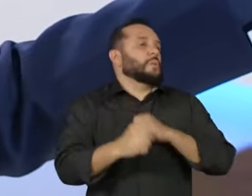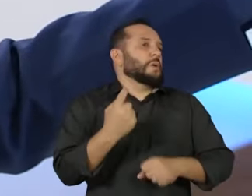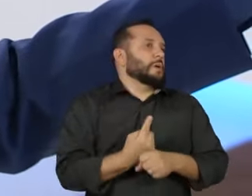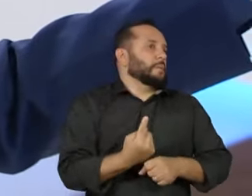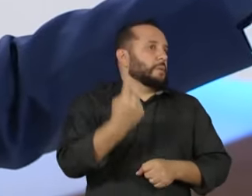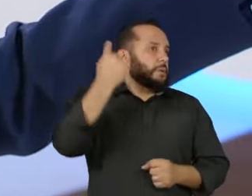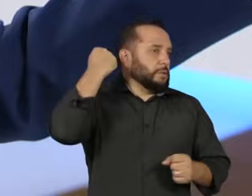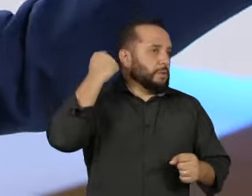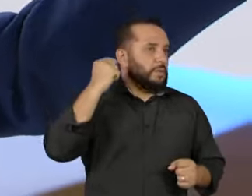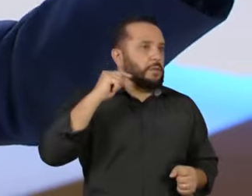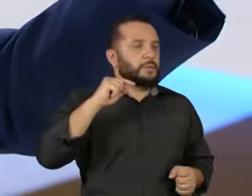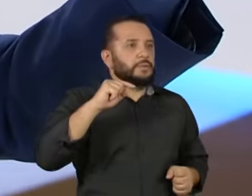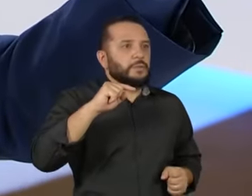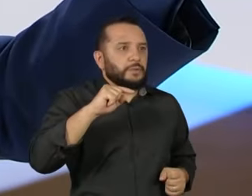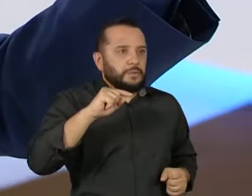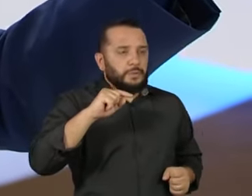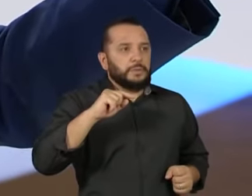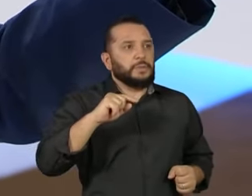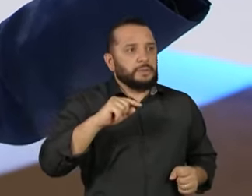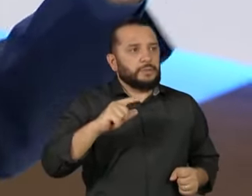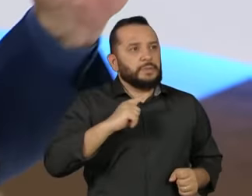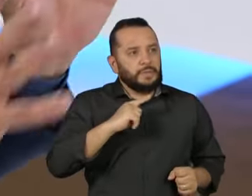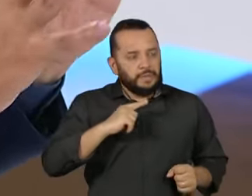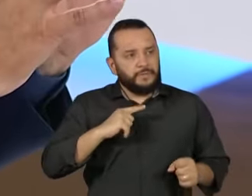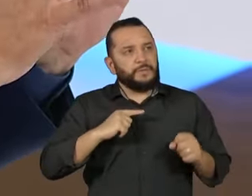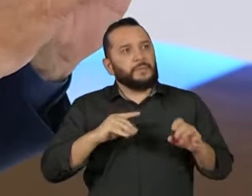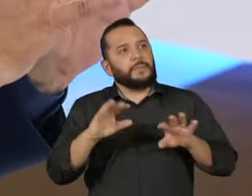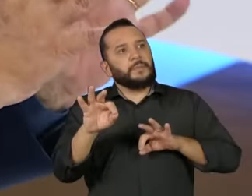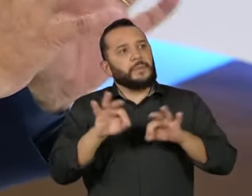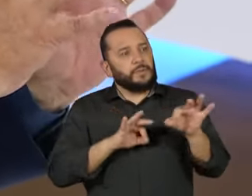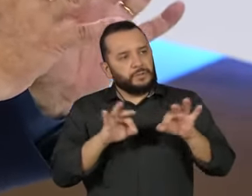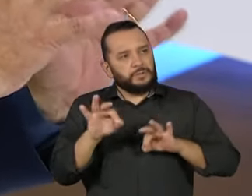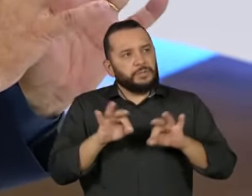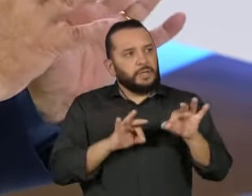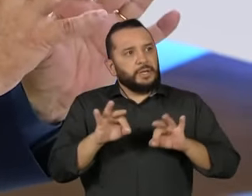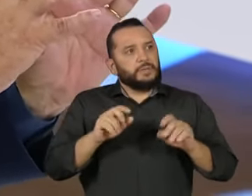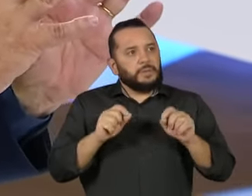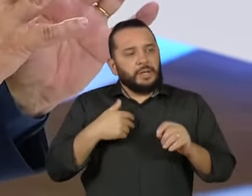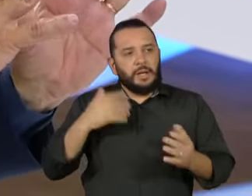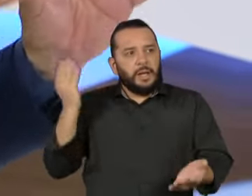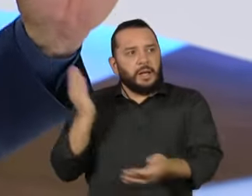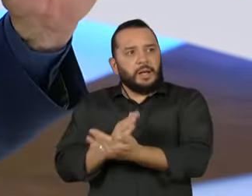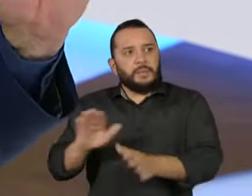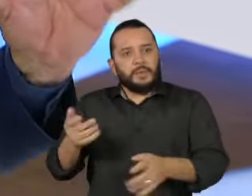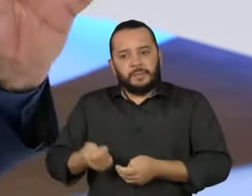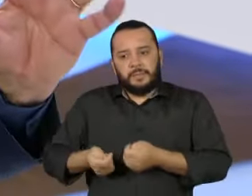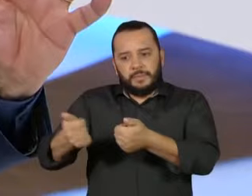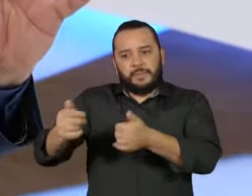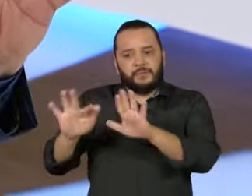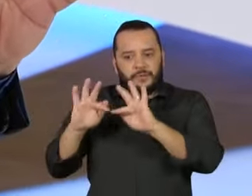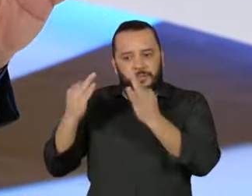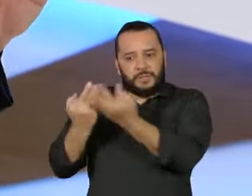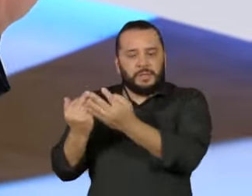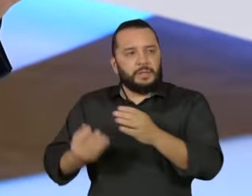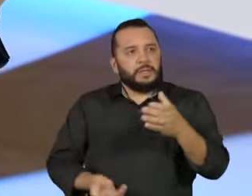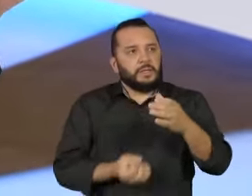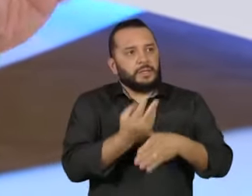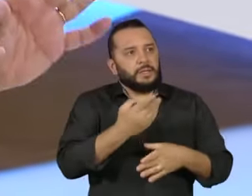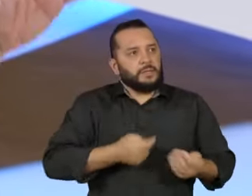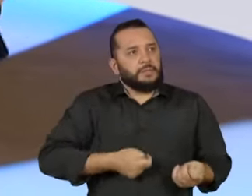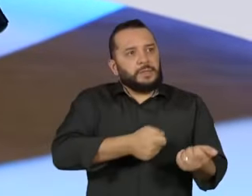você ampliou o programa, extinguindo o Bolsa Família e criando o Auxílio Brasil,